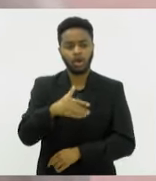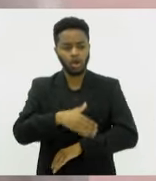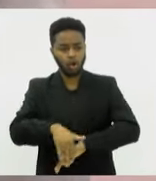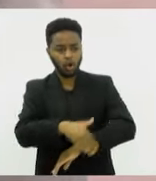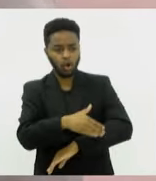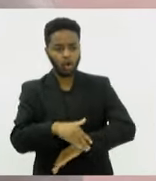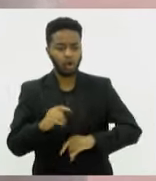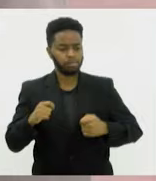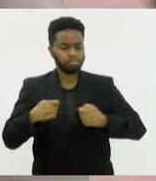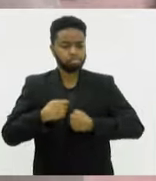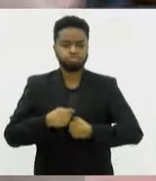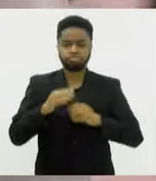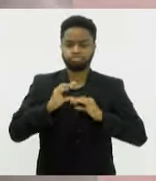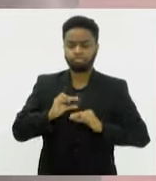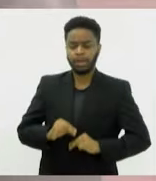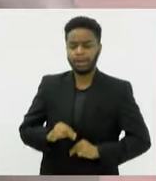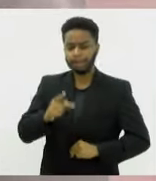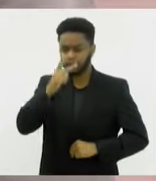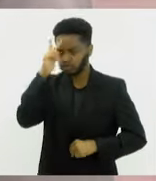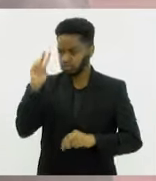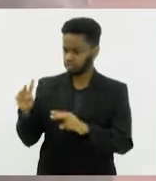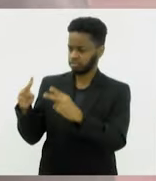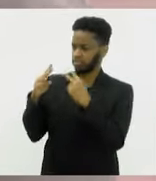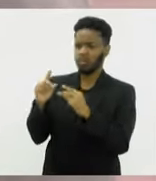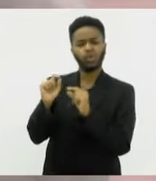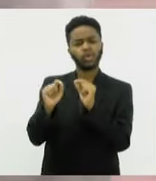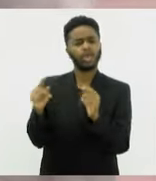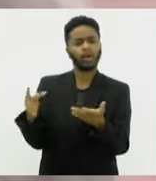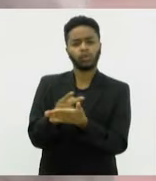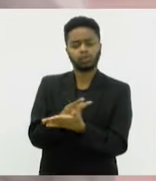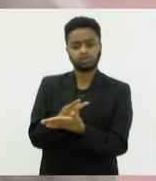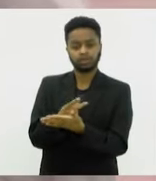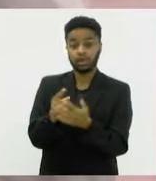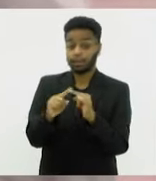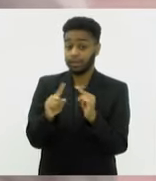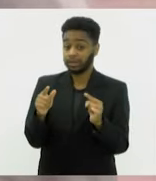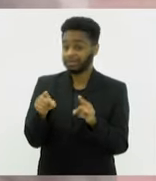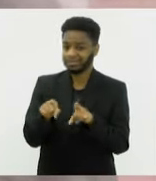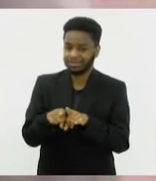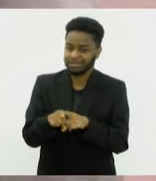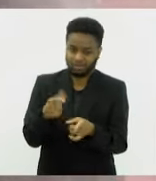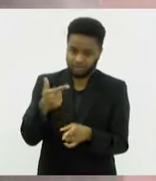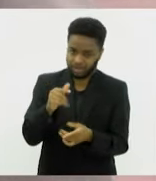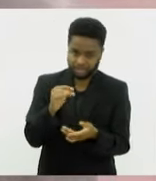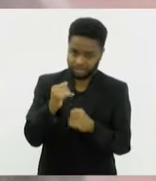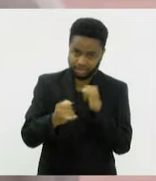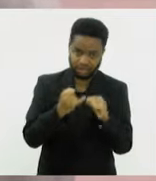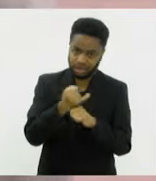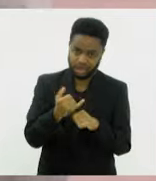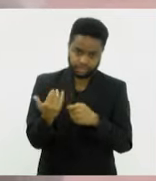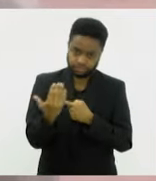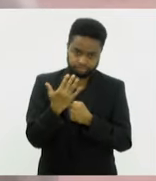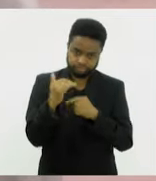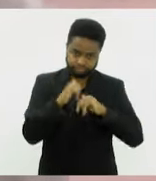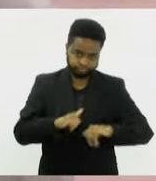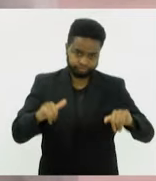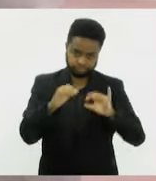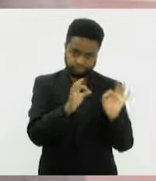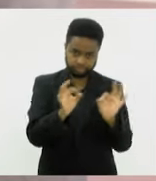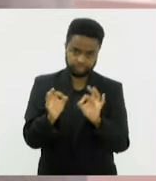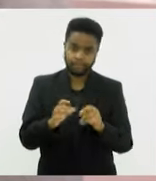era assim, todos olhando, né? As pessoas não sabiam bem o que estava acontecendo e não tínhamos a internet, né? Pra nos ajudar. Mas, assim,